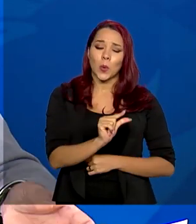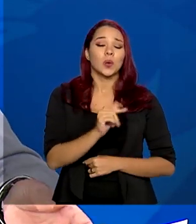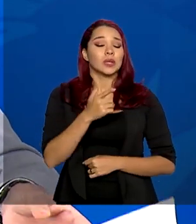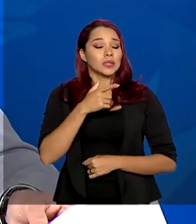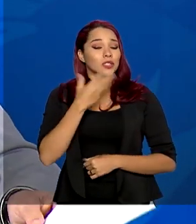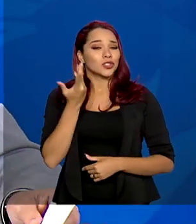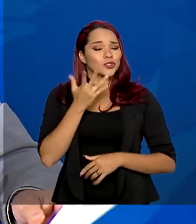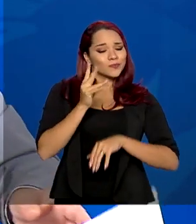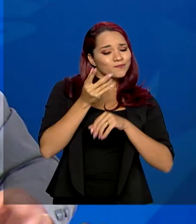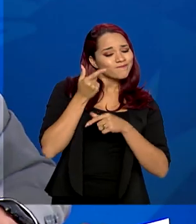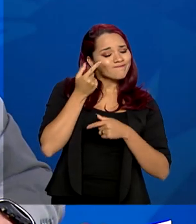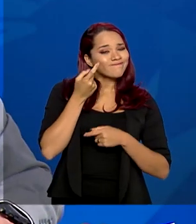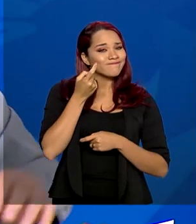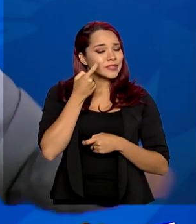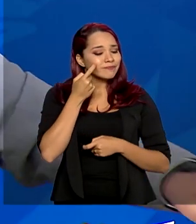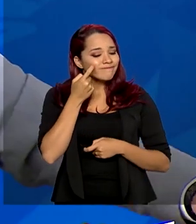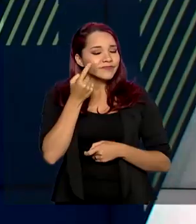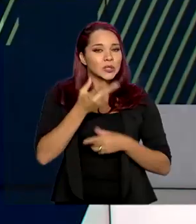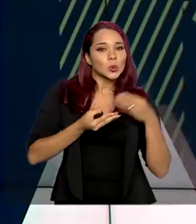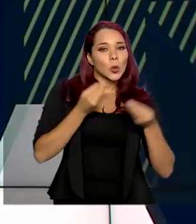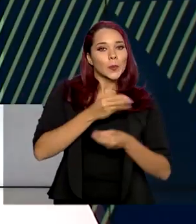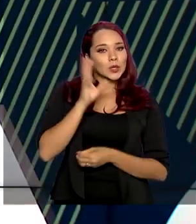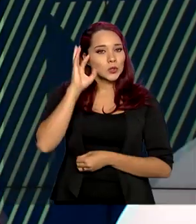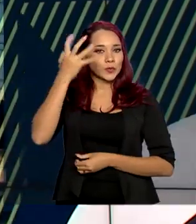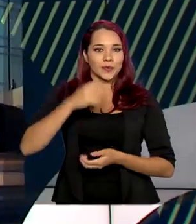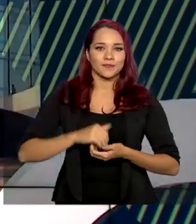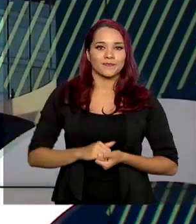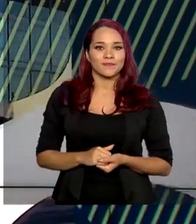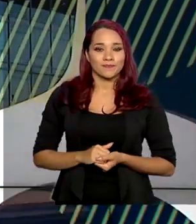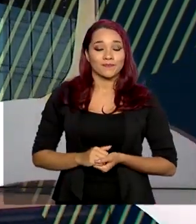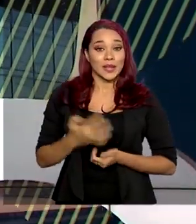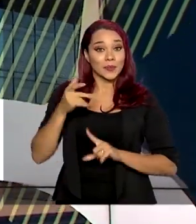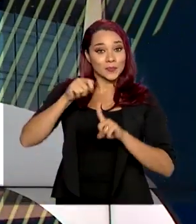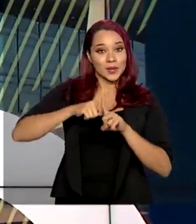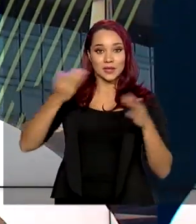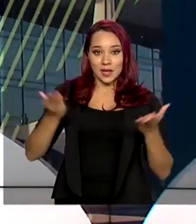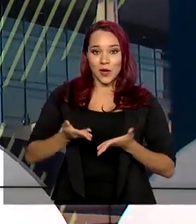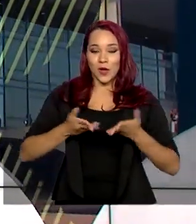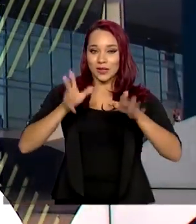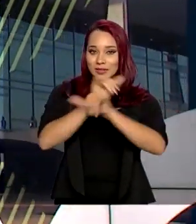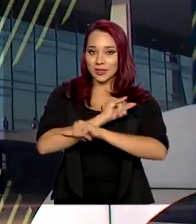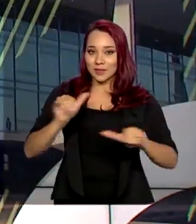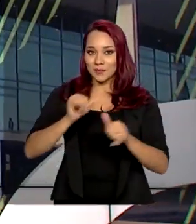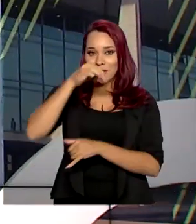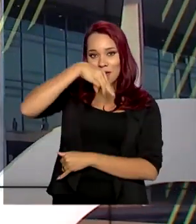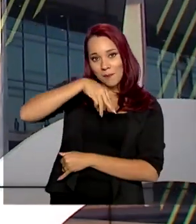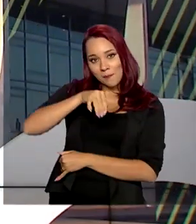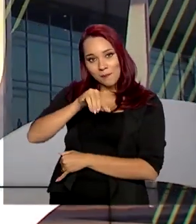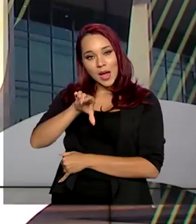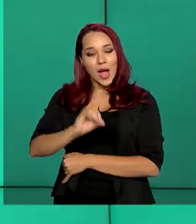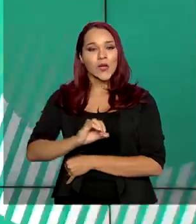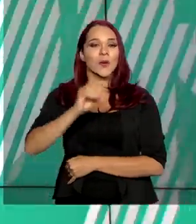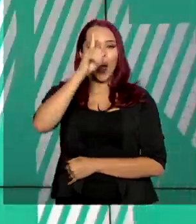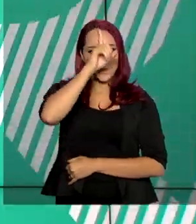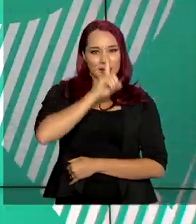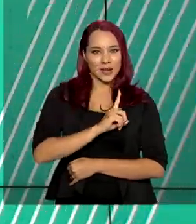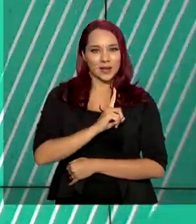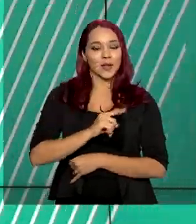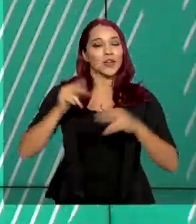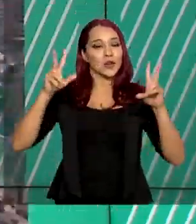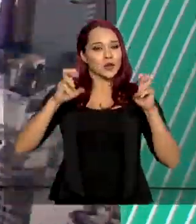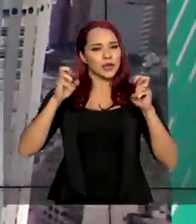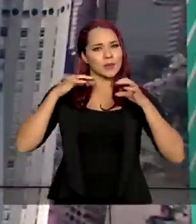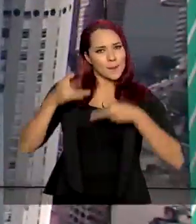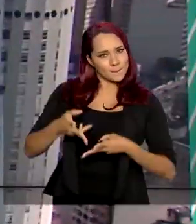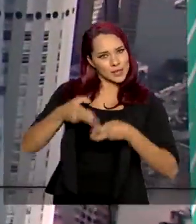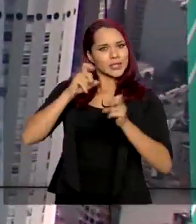buscando selecionar. Este é o mês da campanha Maio Amarelo. Com o tema Perceba o